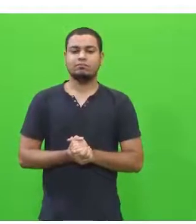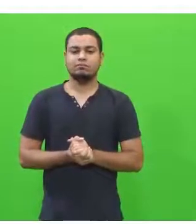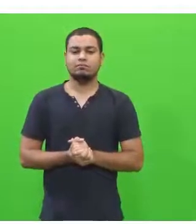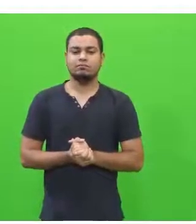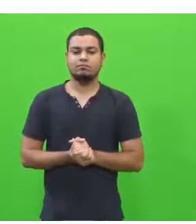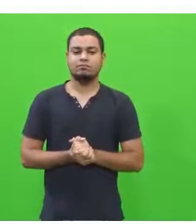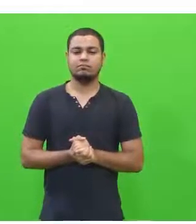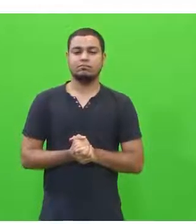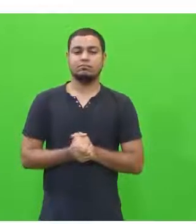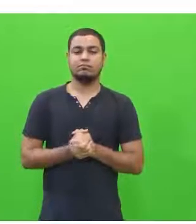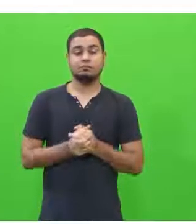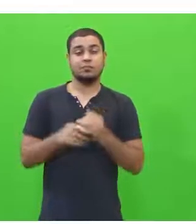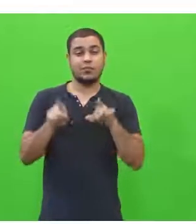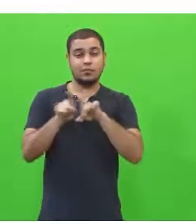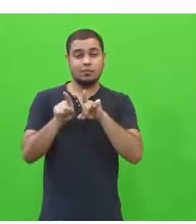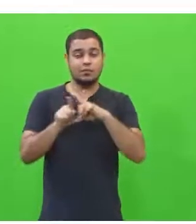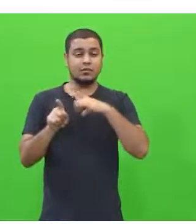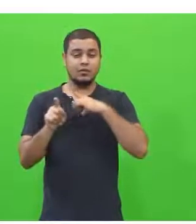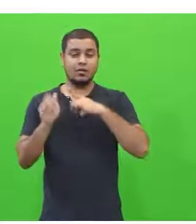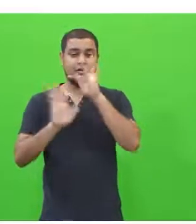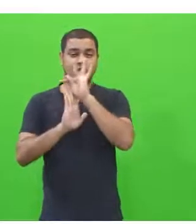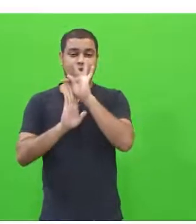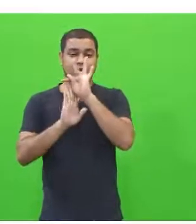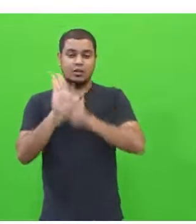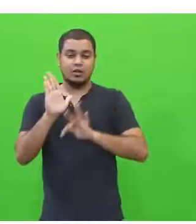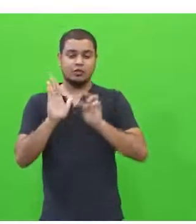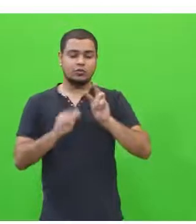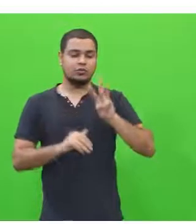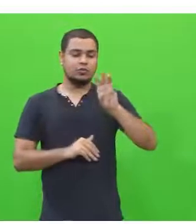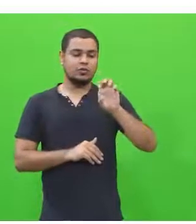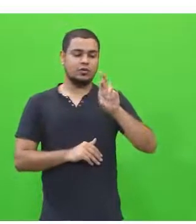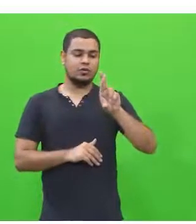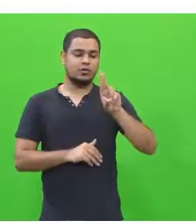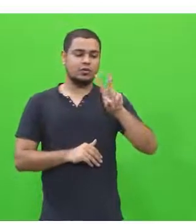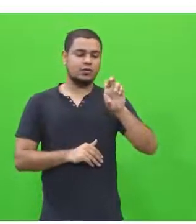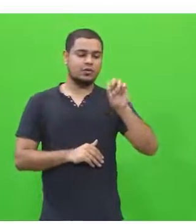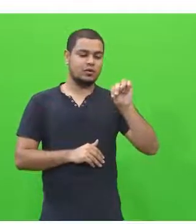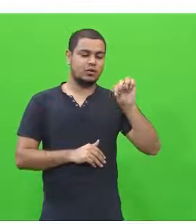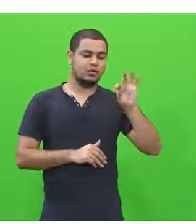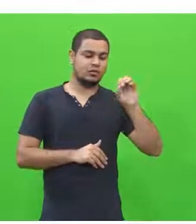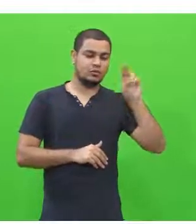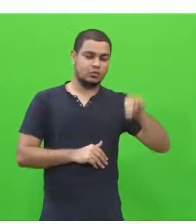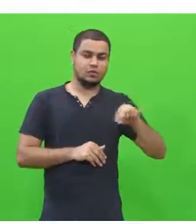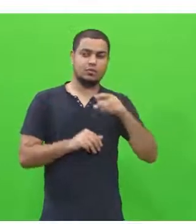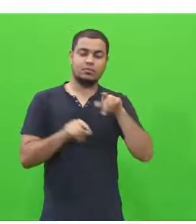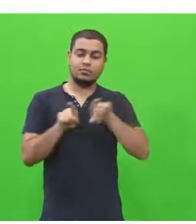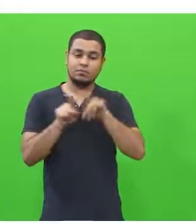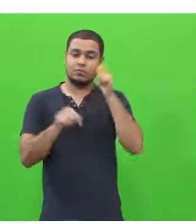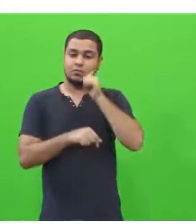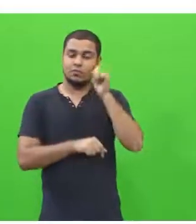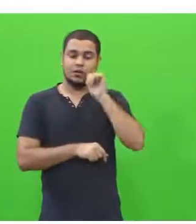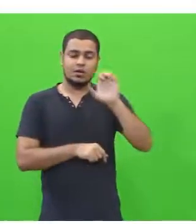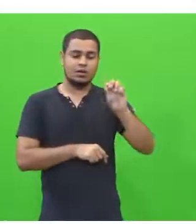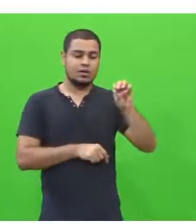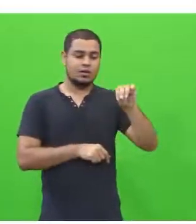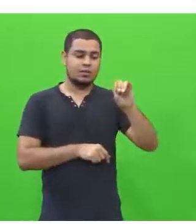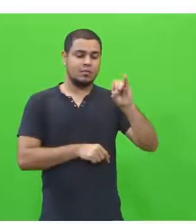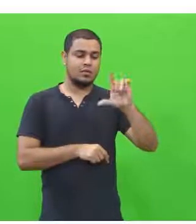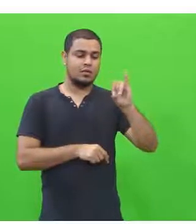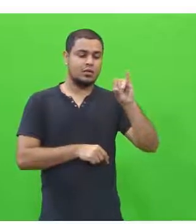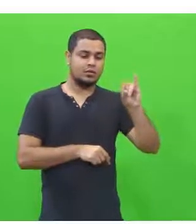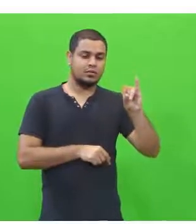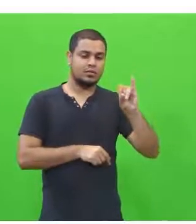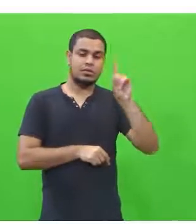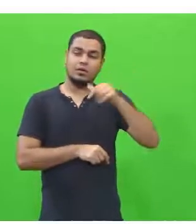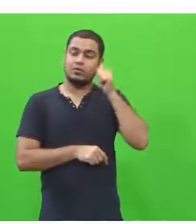Nós temos um texto que é do Everton de Freitas e Ignácio e da Emily Cardoso de Andrade. Então eles